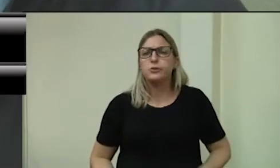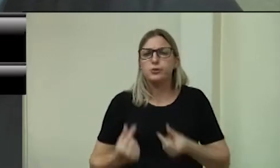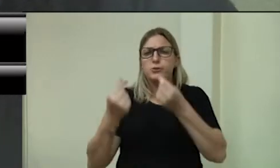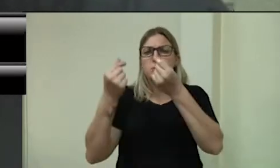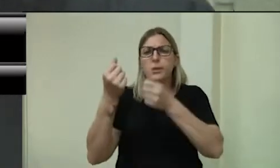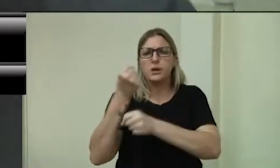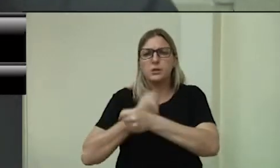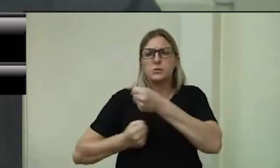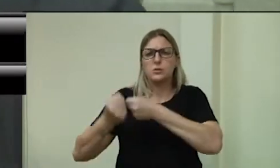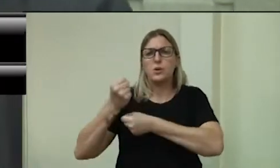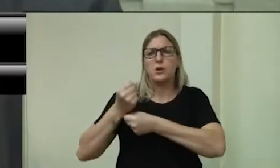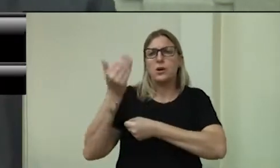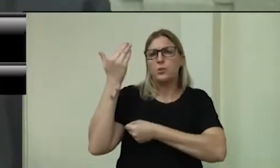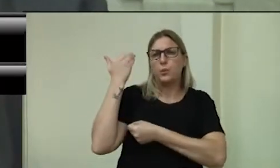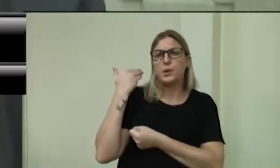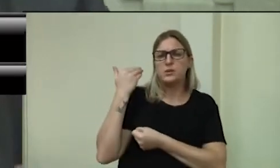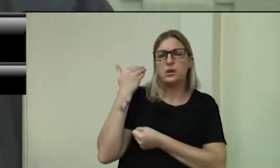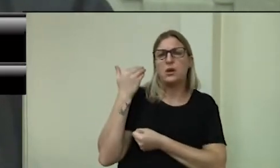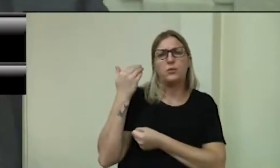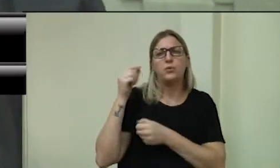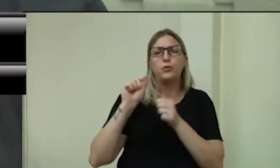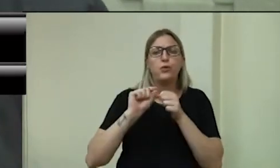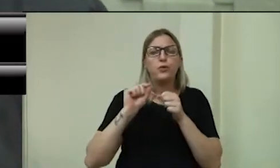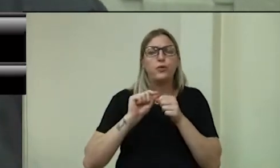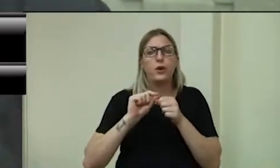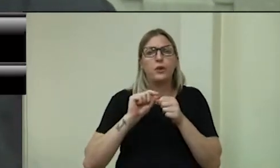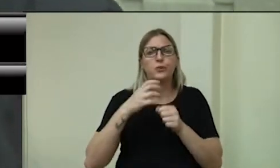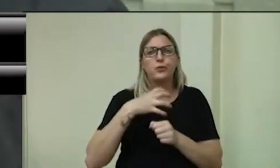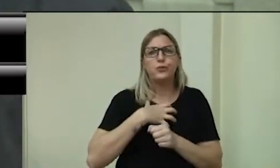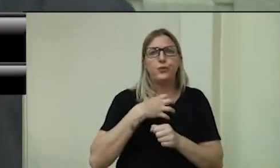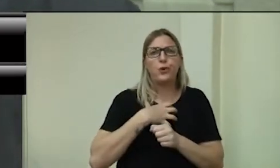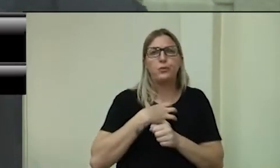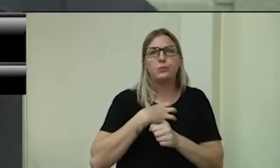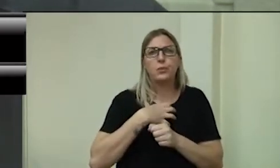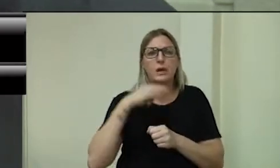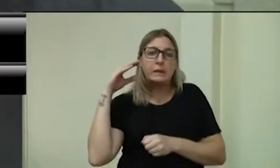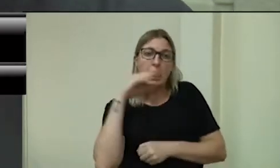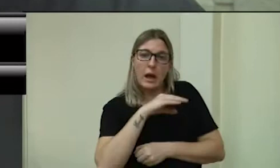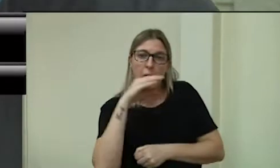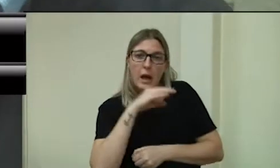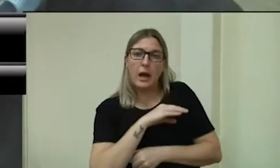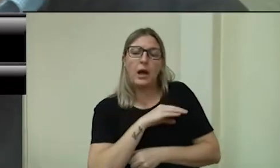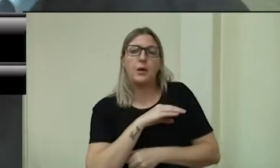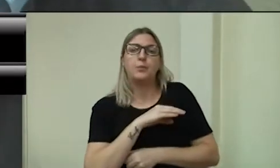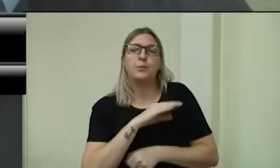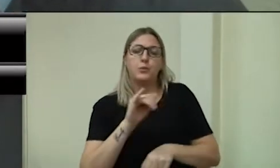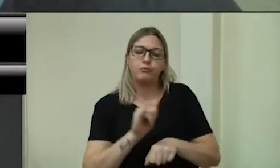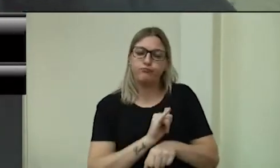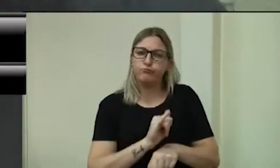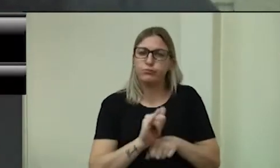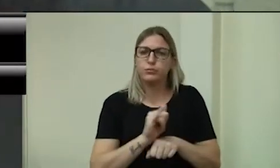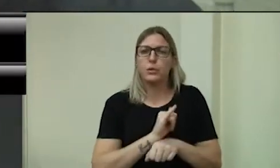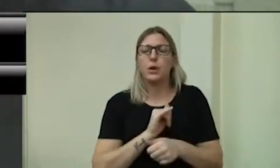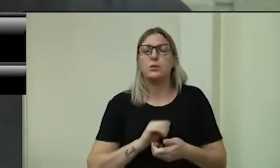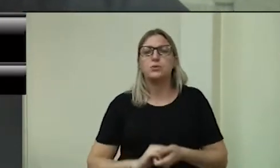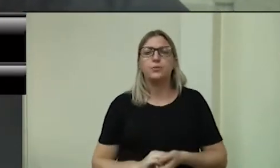emergencial para a manutenção da frota. Ainda, o projeto número 025.